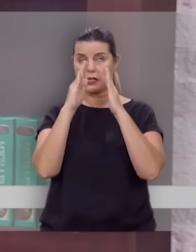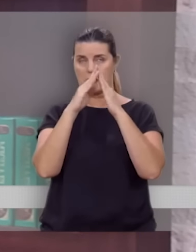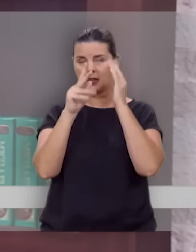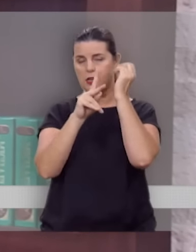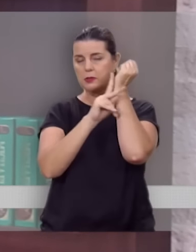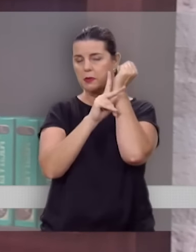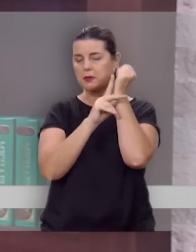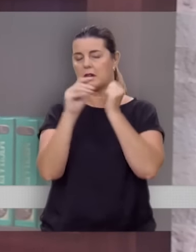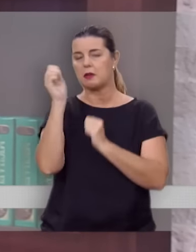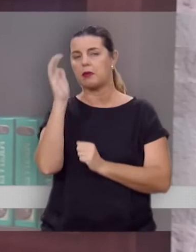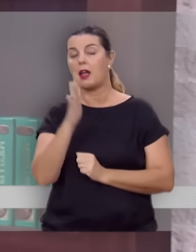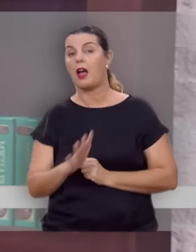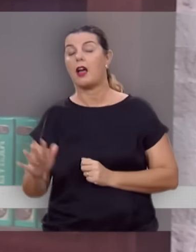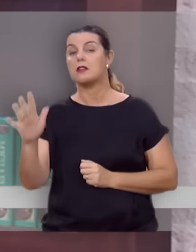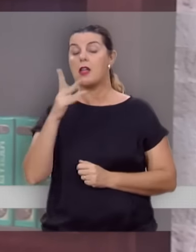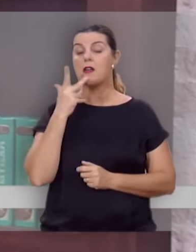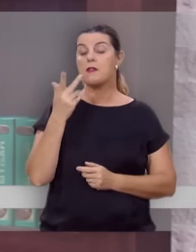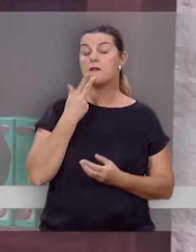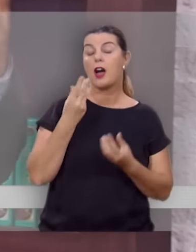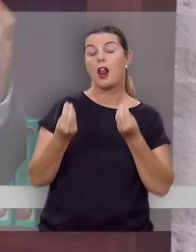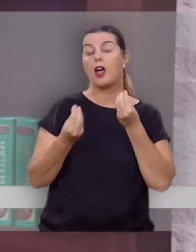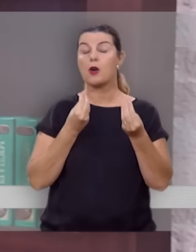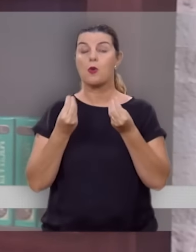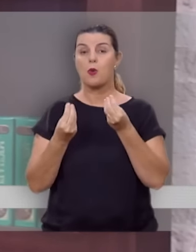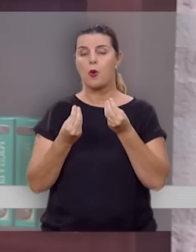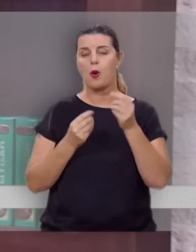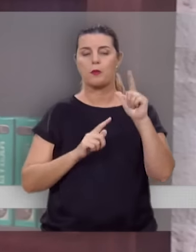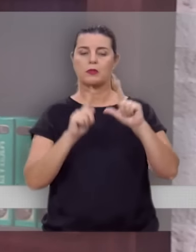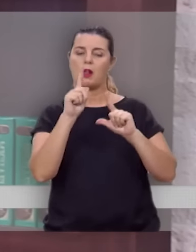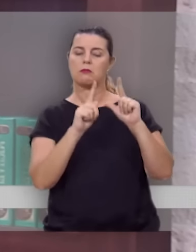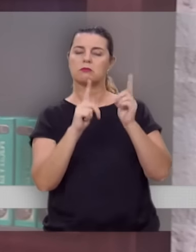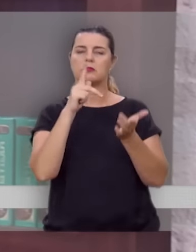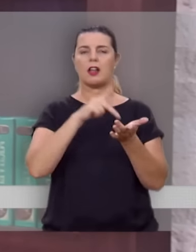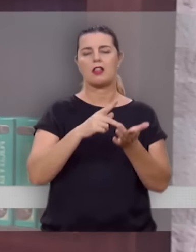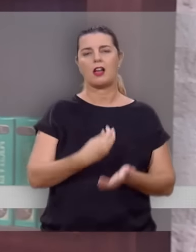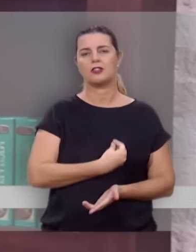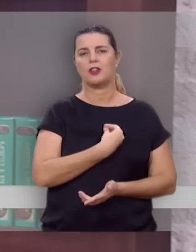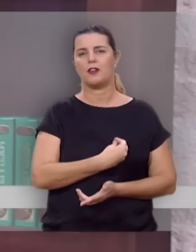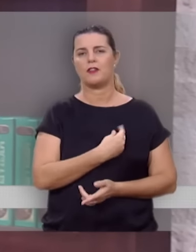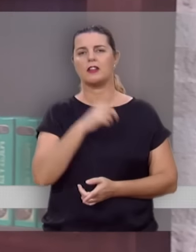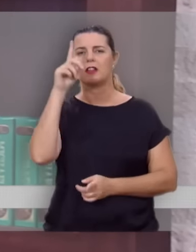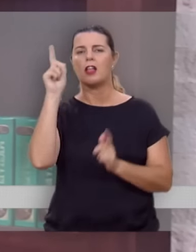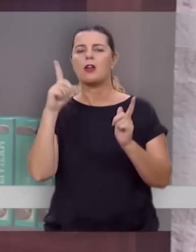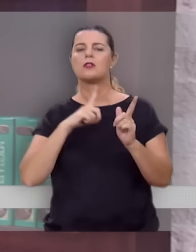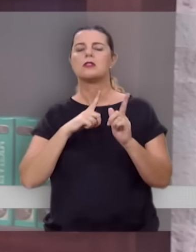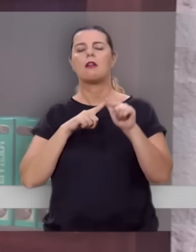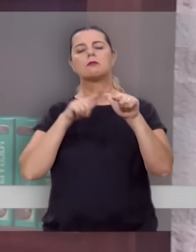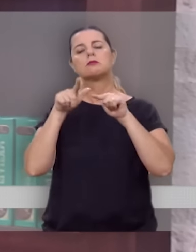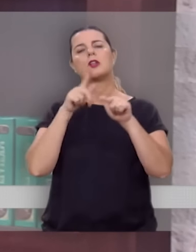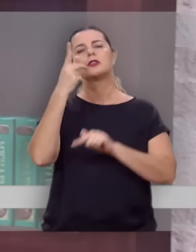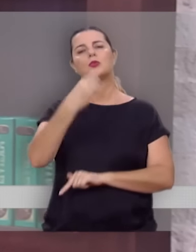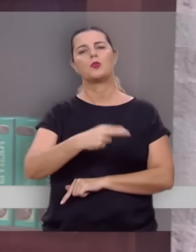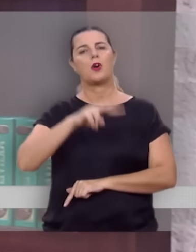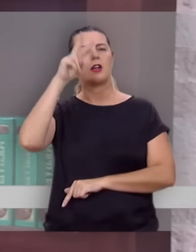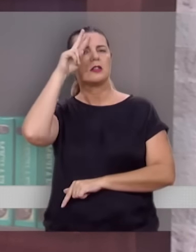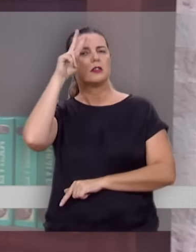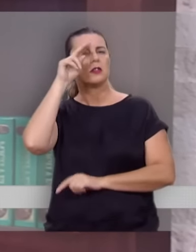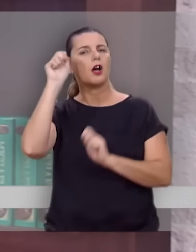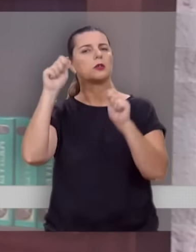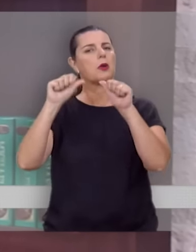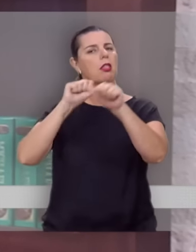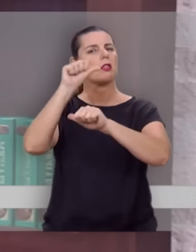gente como por meio do programa Verdade e Vida, por meio da Igreja Presbiteriana do Brasil, Deus tem agido na sua história, Deus tem